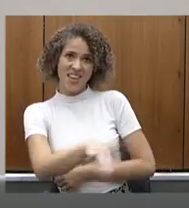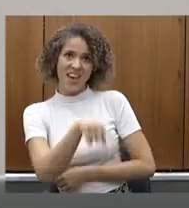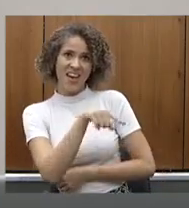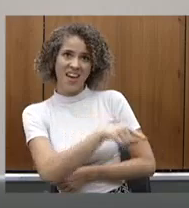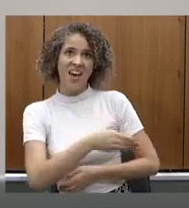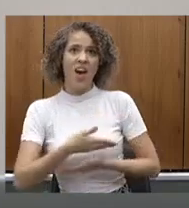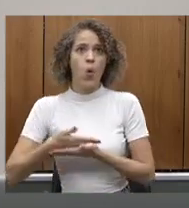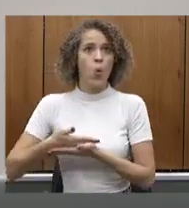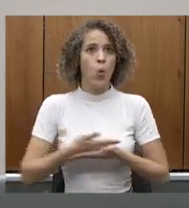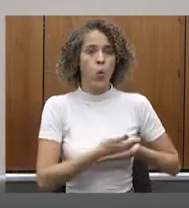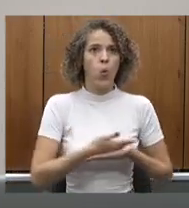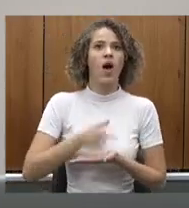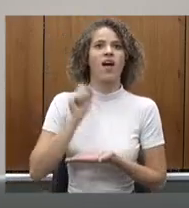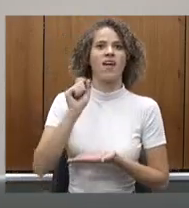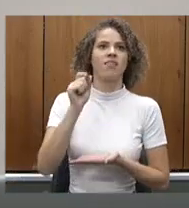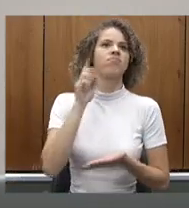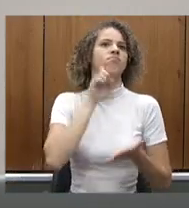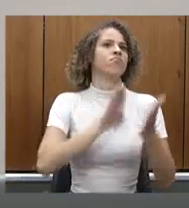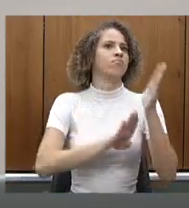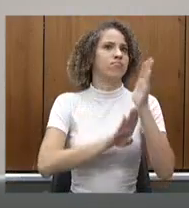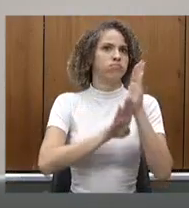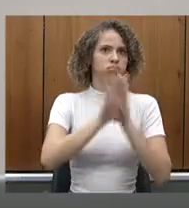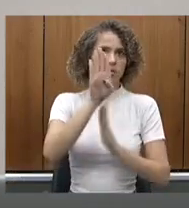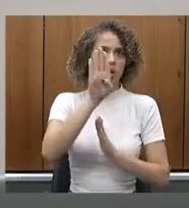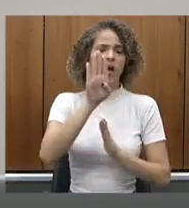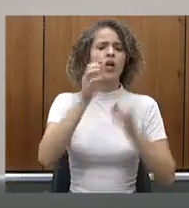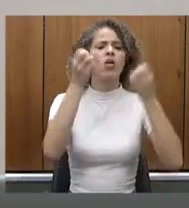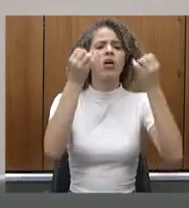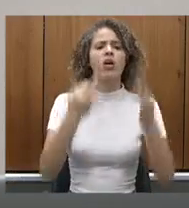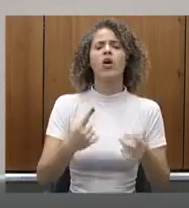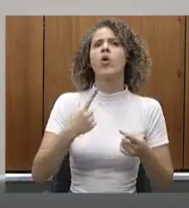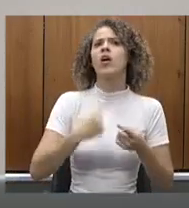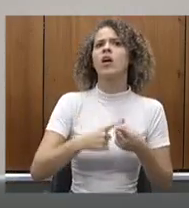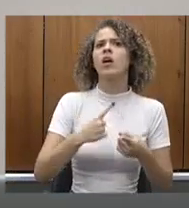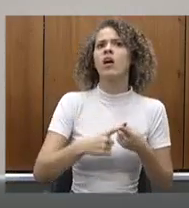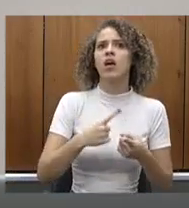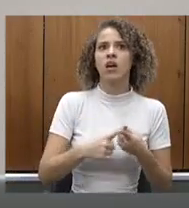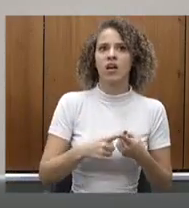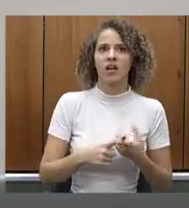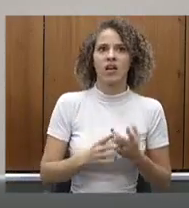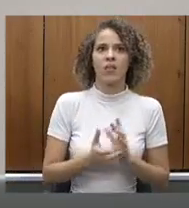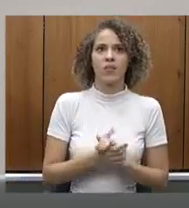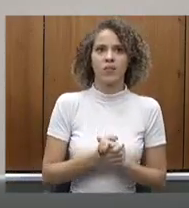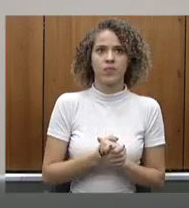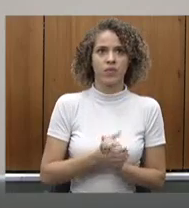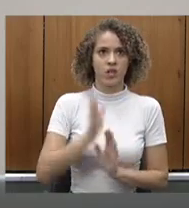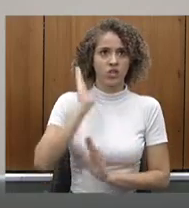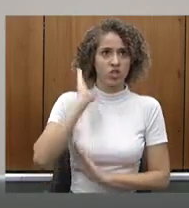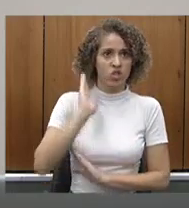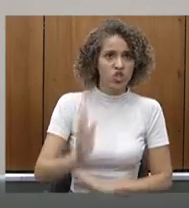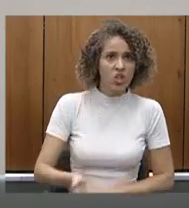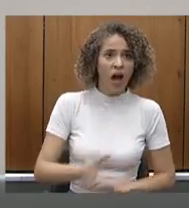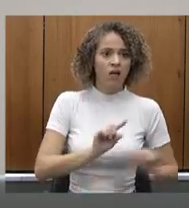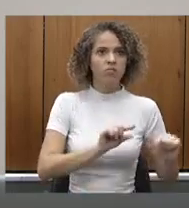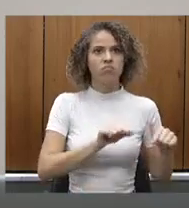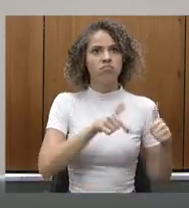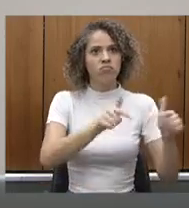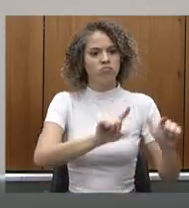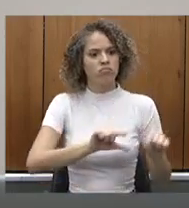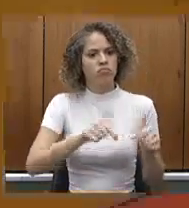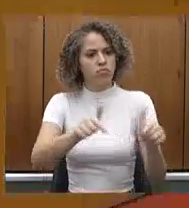um avanço também muito importante. Estou falando aqui, deputada Beatriz, de ações de extrema